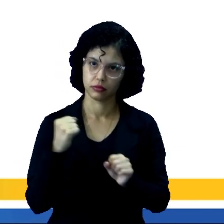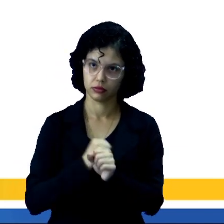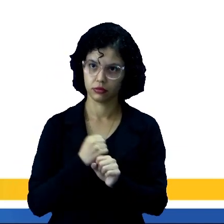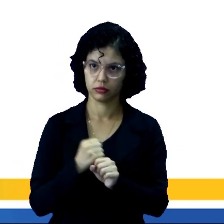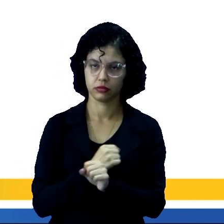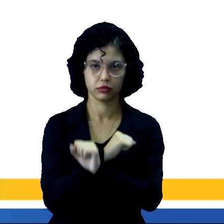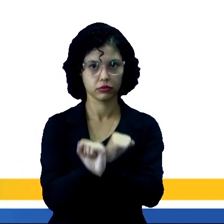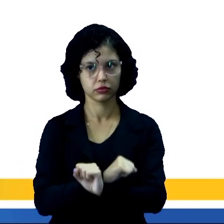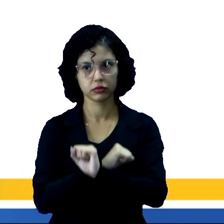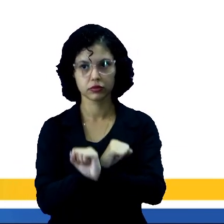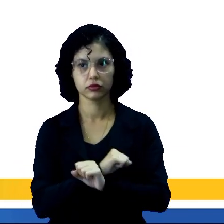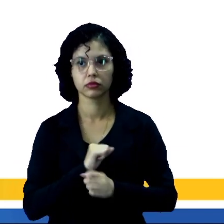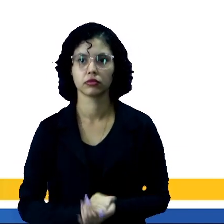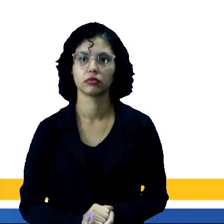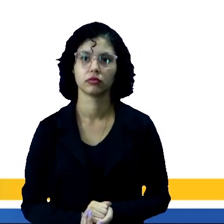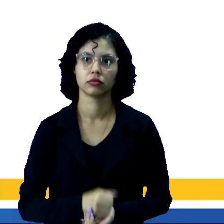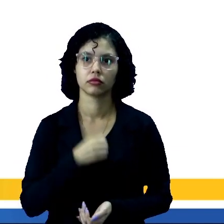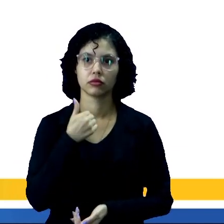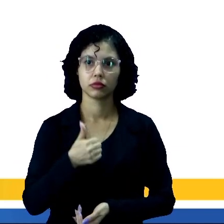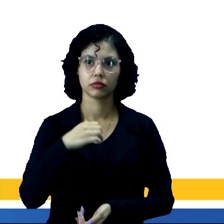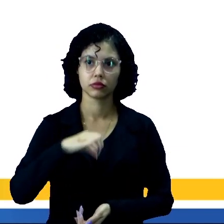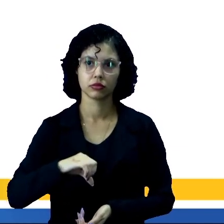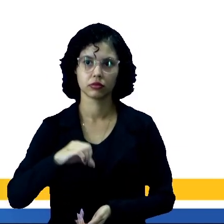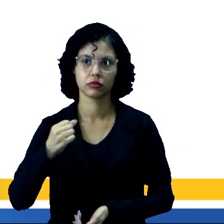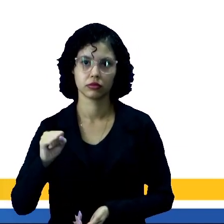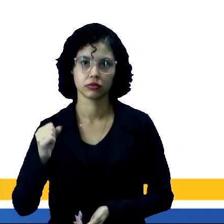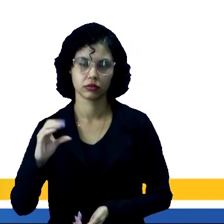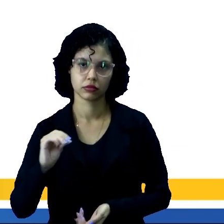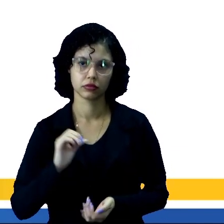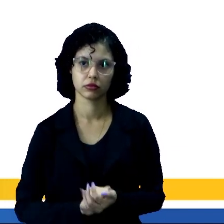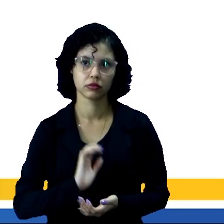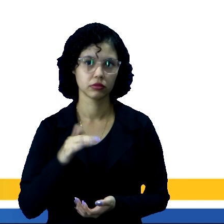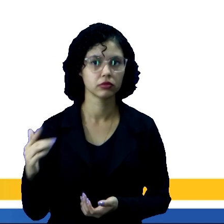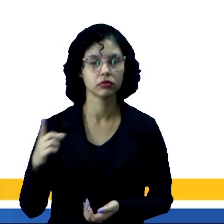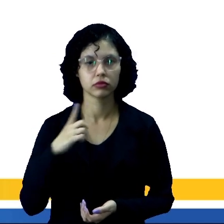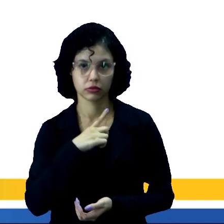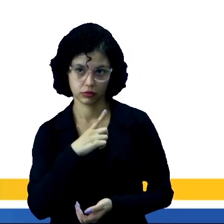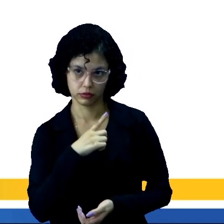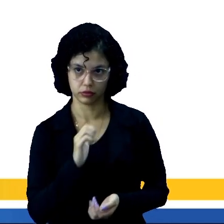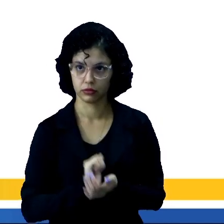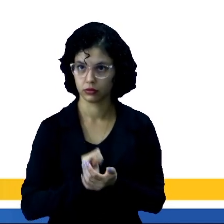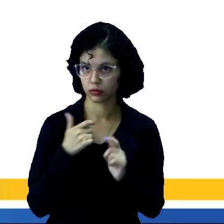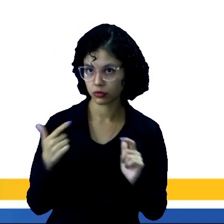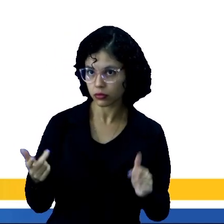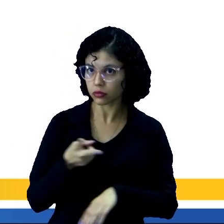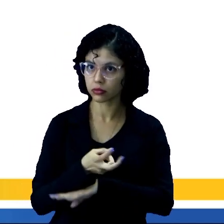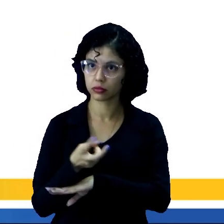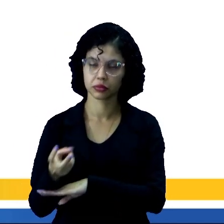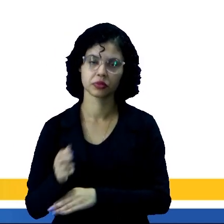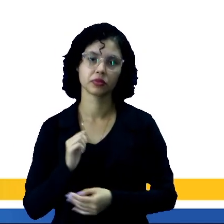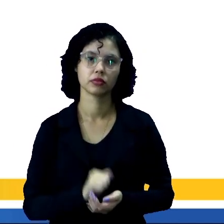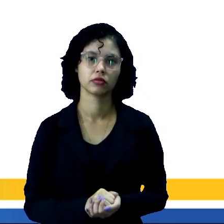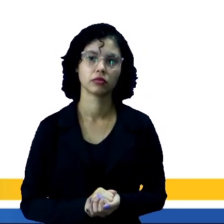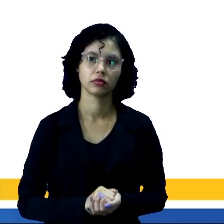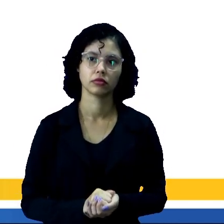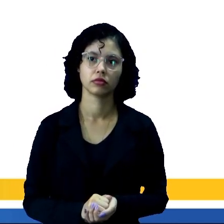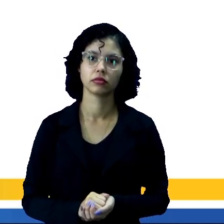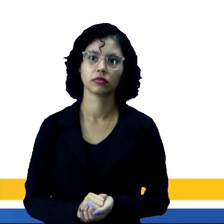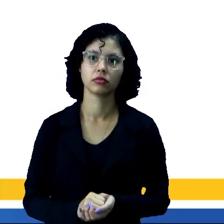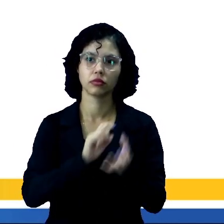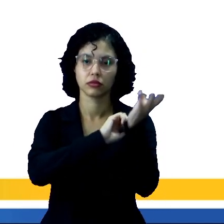1880 a 1980, quando nós tivemos aí uma grande exploração da borracha